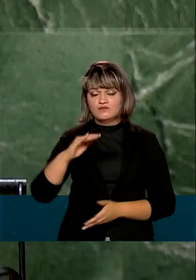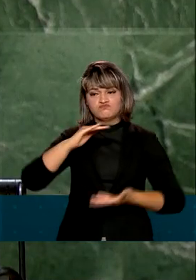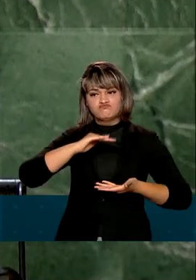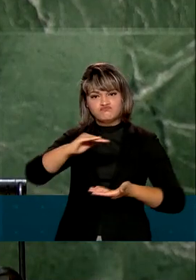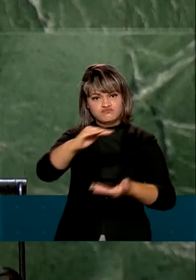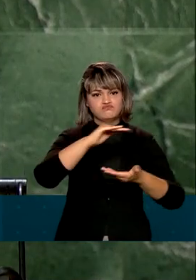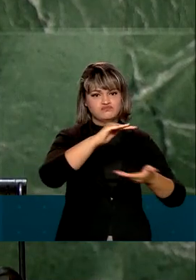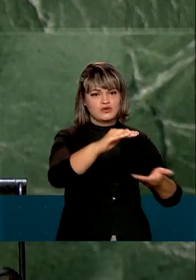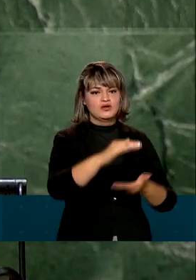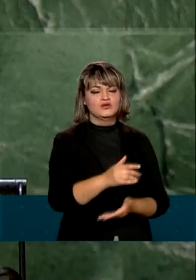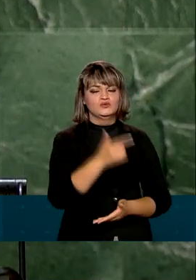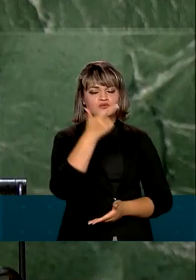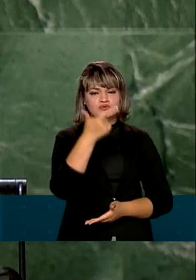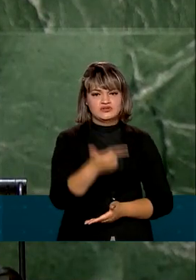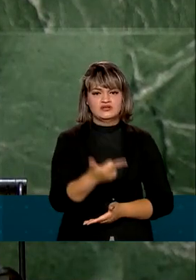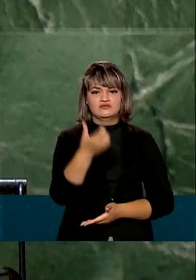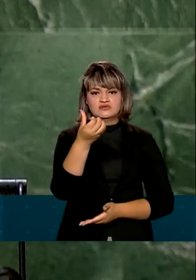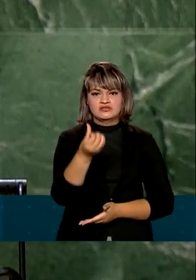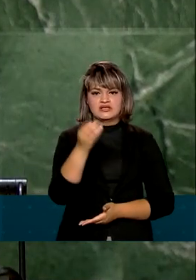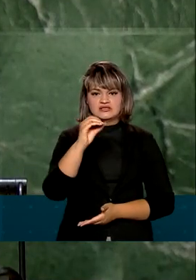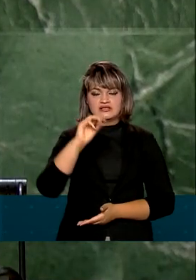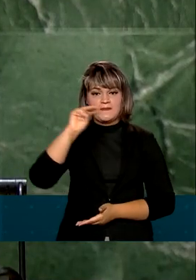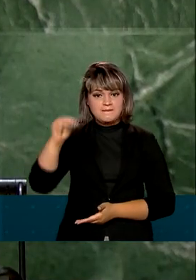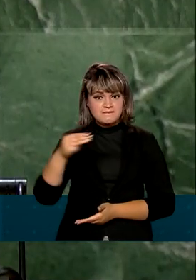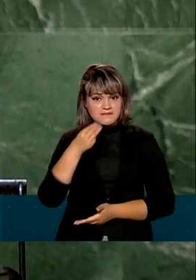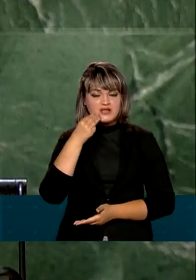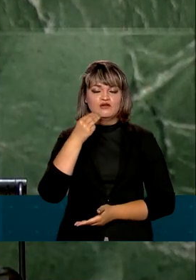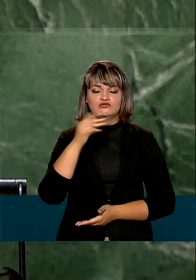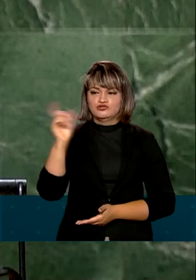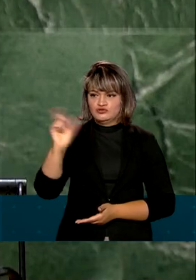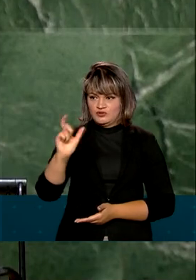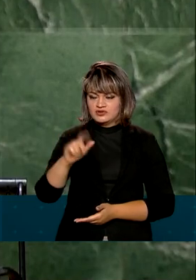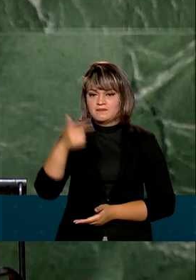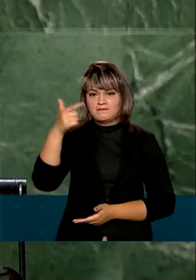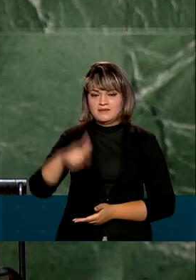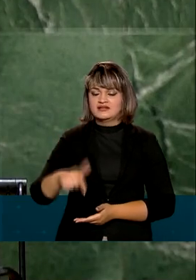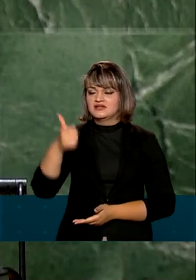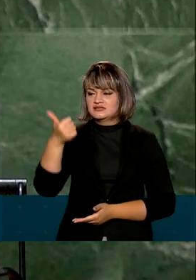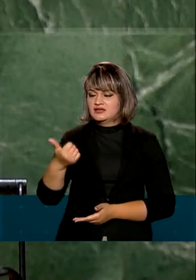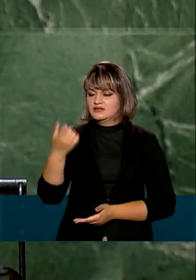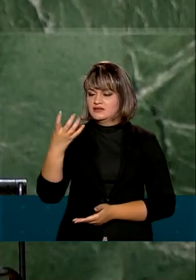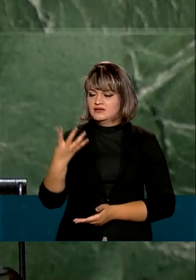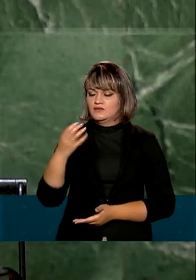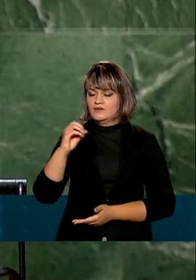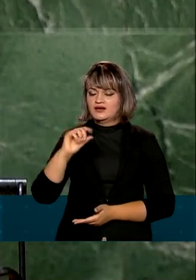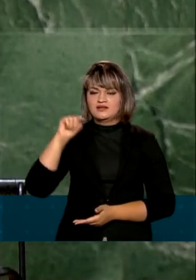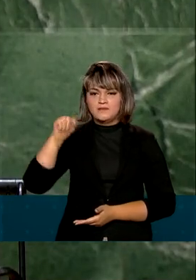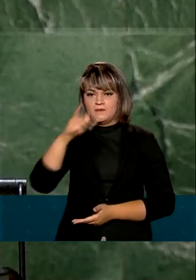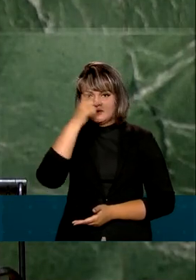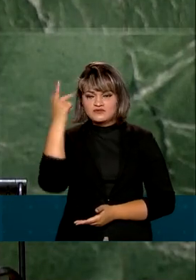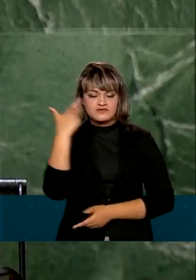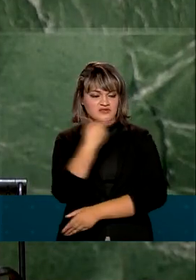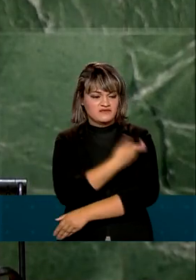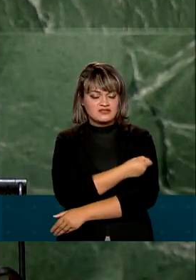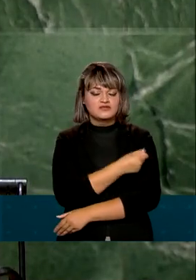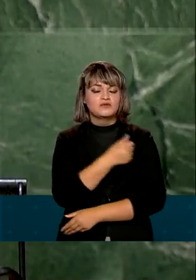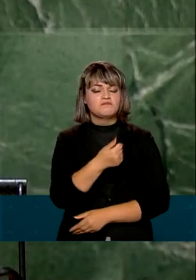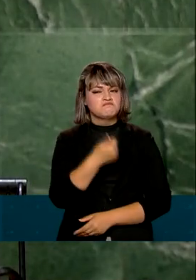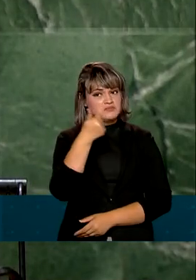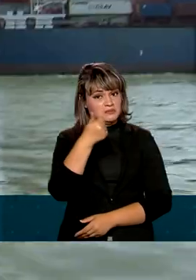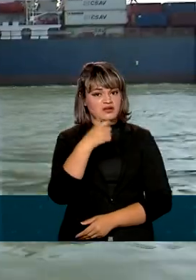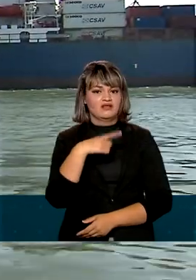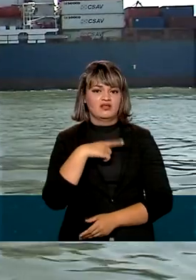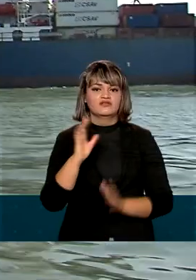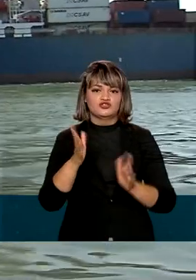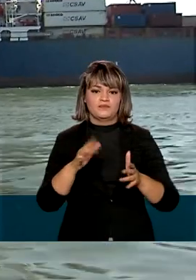260 milhões de doses de vacinas e mais de 140 milhões de brasileiros já receberam, pelo menos, a primeira